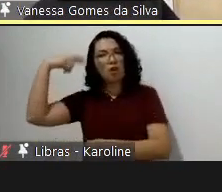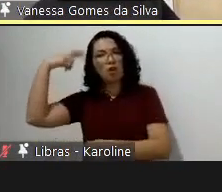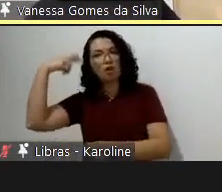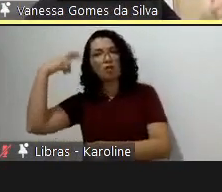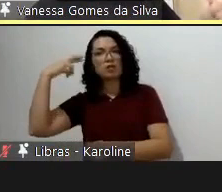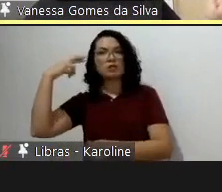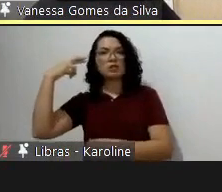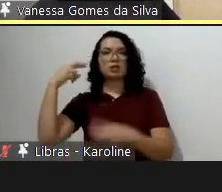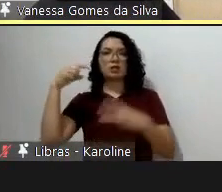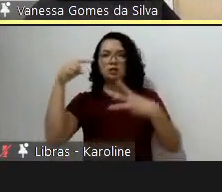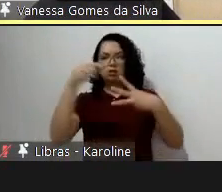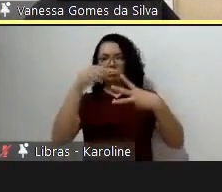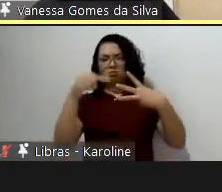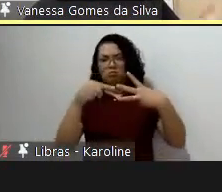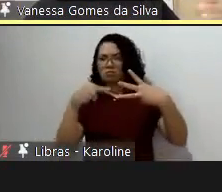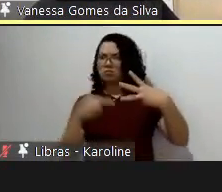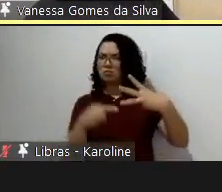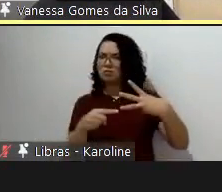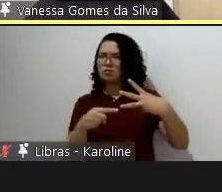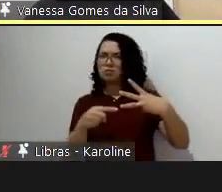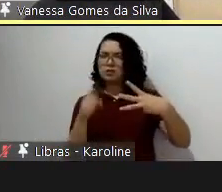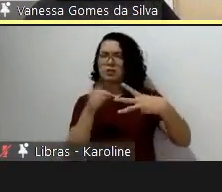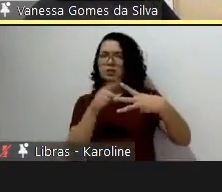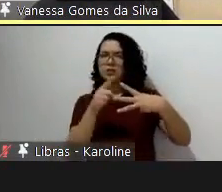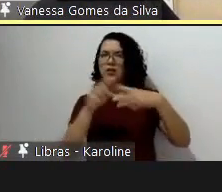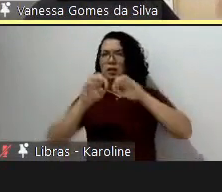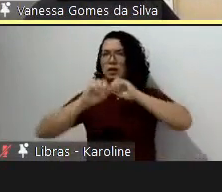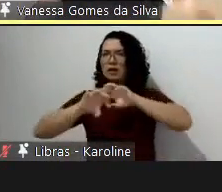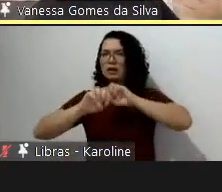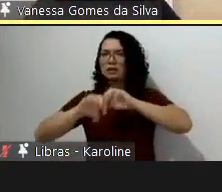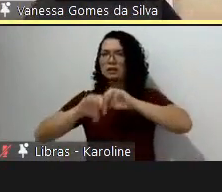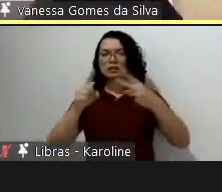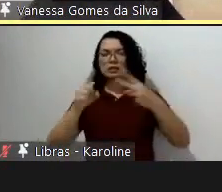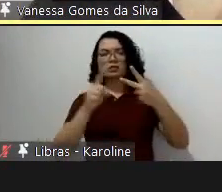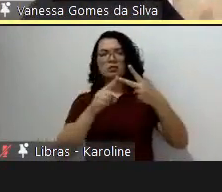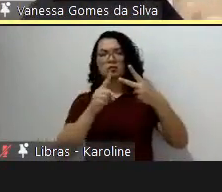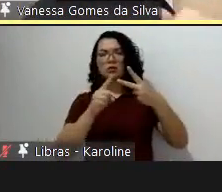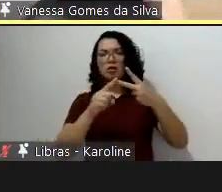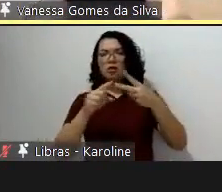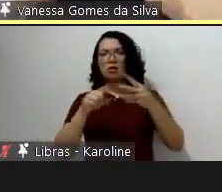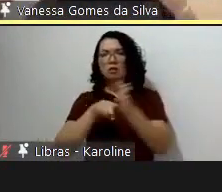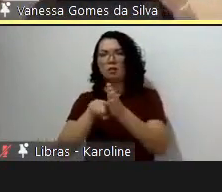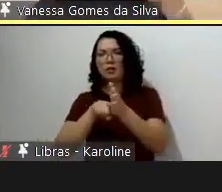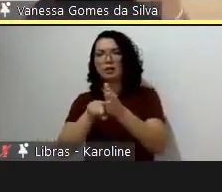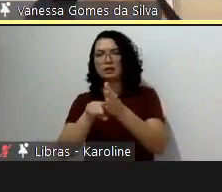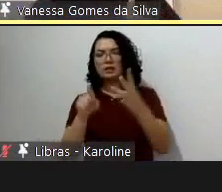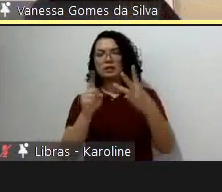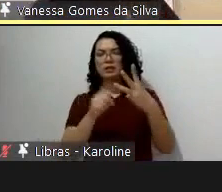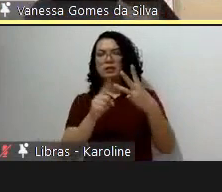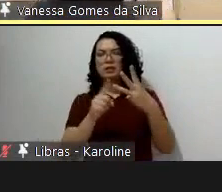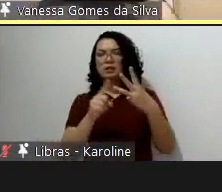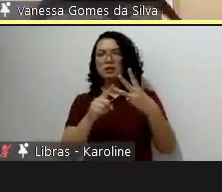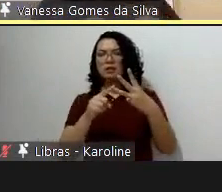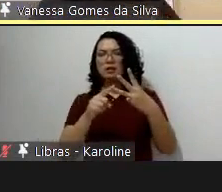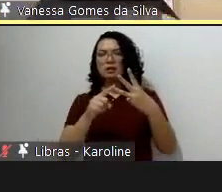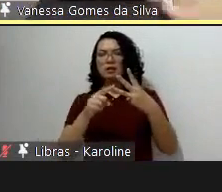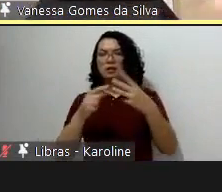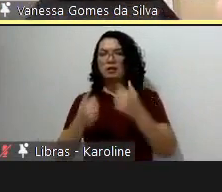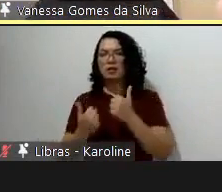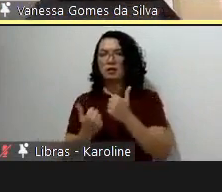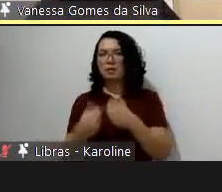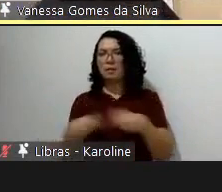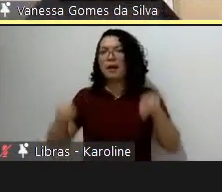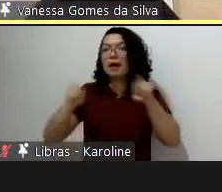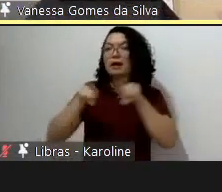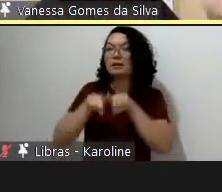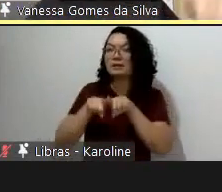extensão. Bom, não se demonstra desempenho porque não sabem fazer mesmo, não aprenderam na formação base, não aprenderam em educação continuada, não é